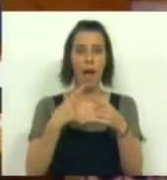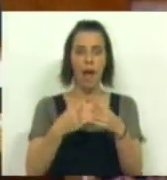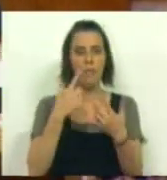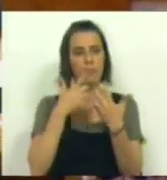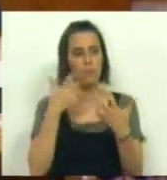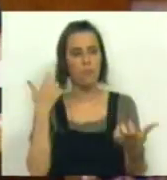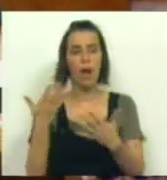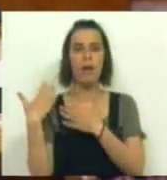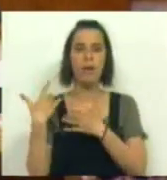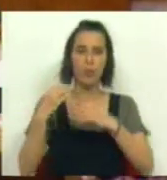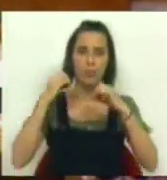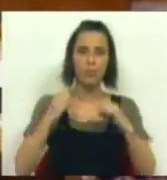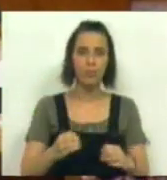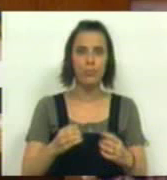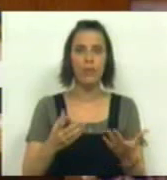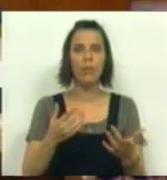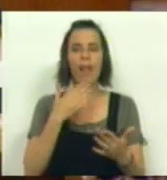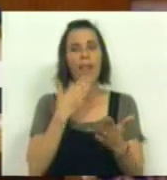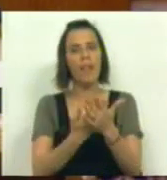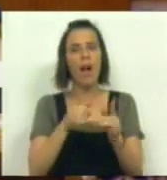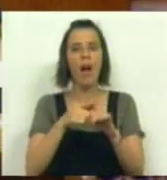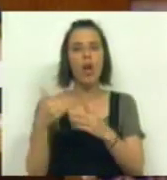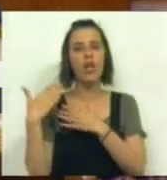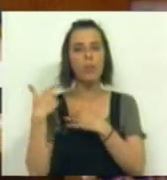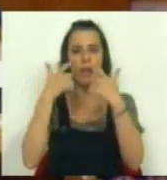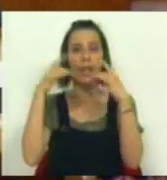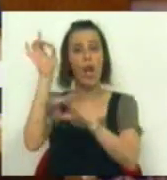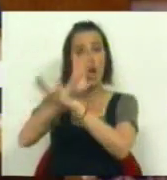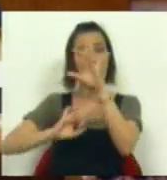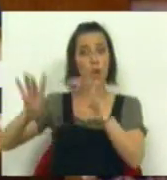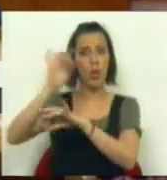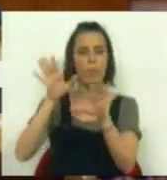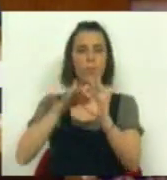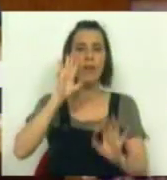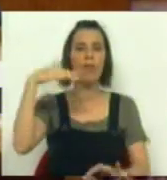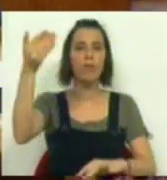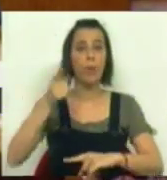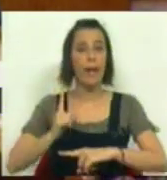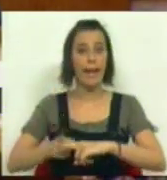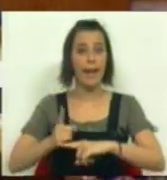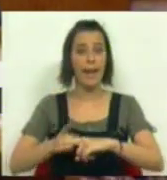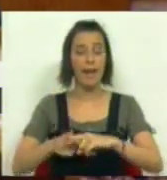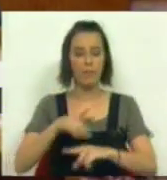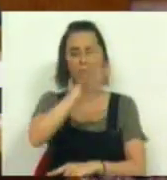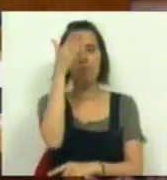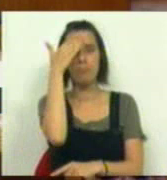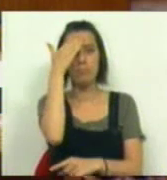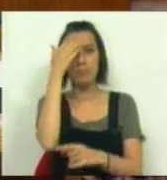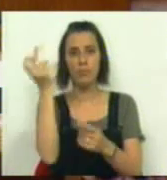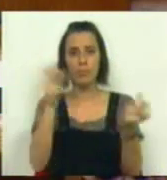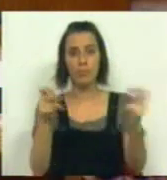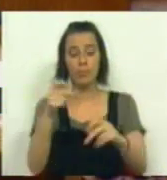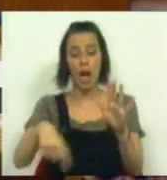marcada pela irresponsável cacofonia dos responsáveis europeus sobre o futuro da Grécia. A julgar pelas